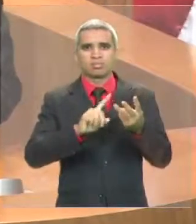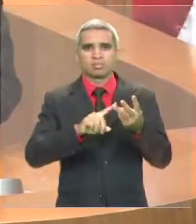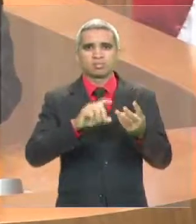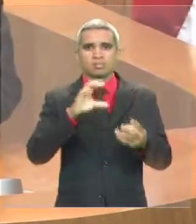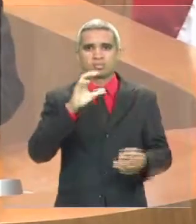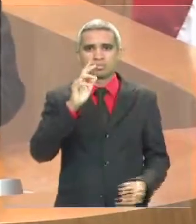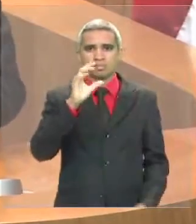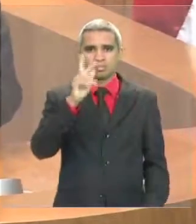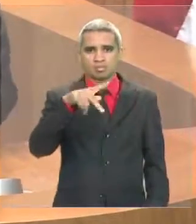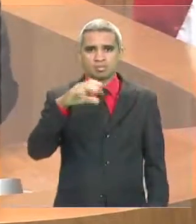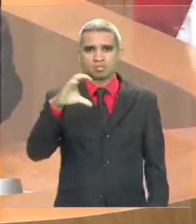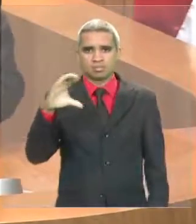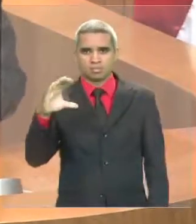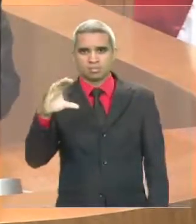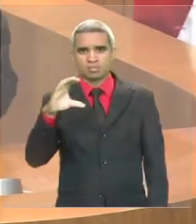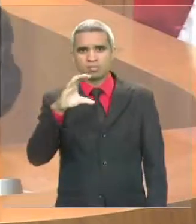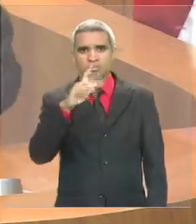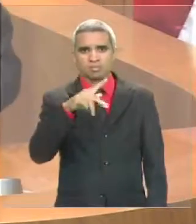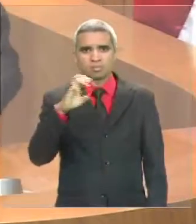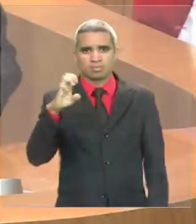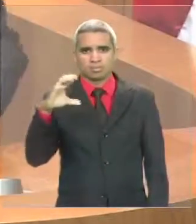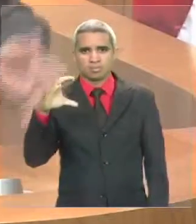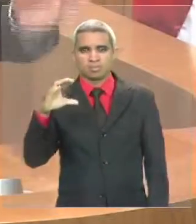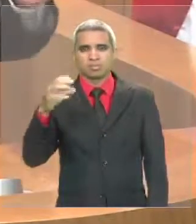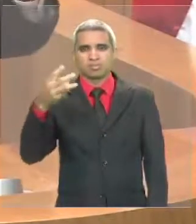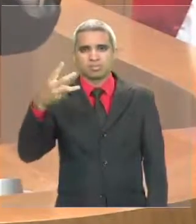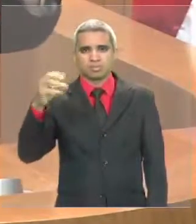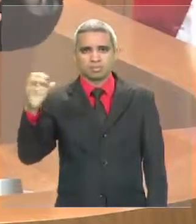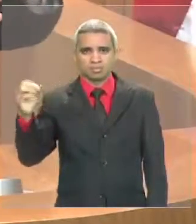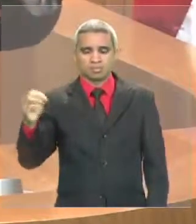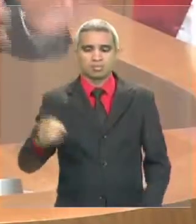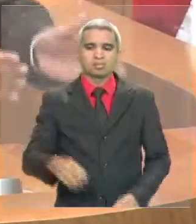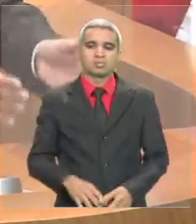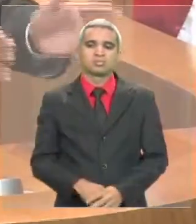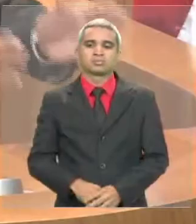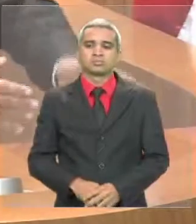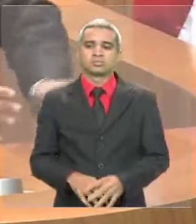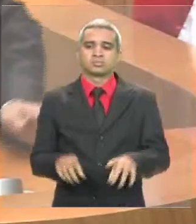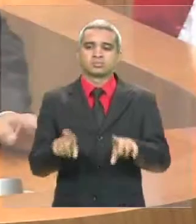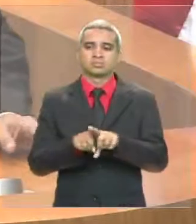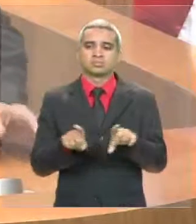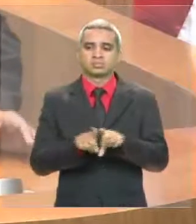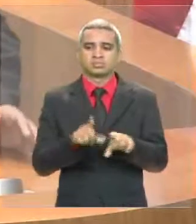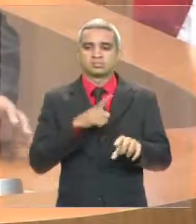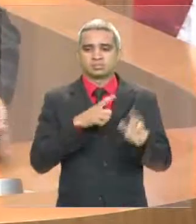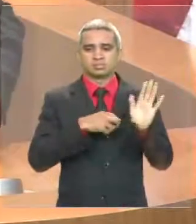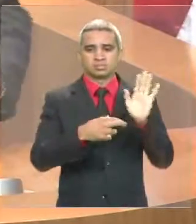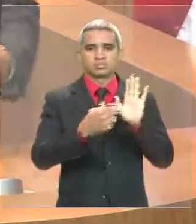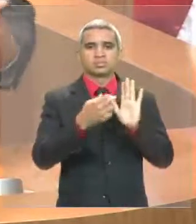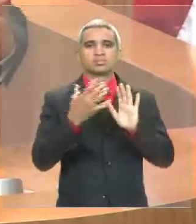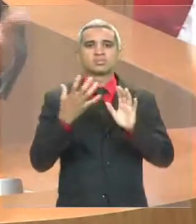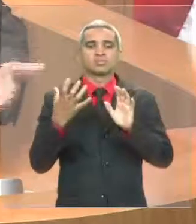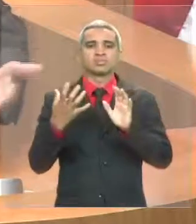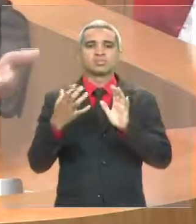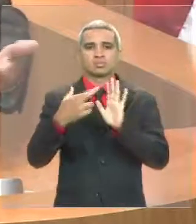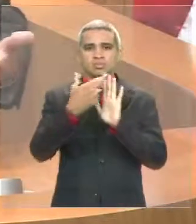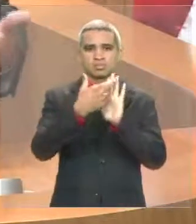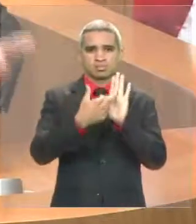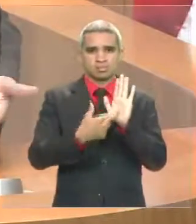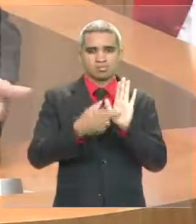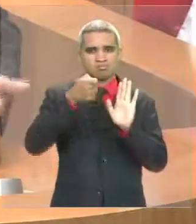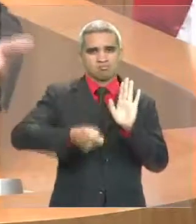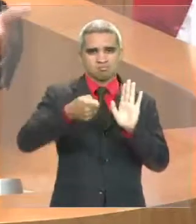que é uma reclamação pertinente dos policiais, do regulamento disciplinado do Exército. E todas as outras